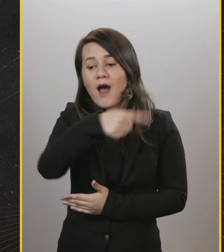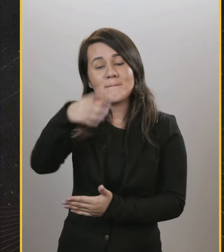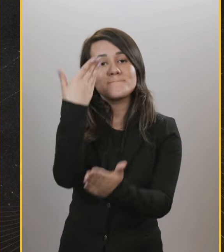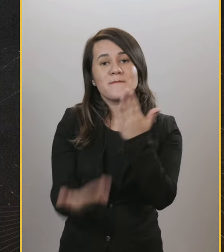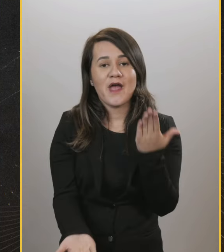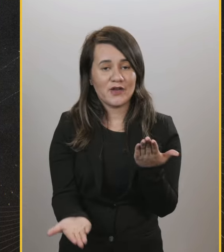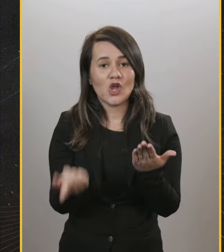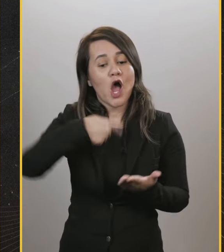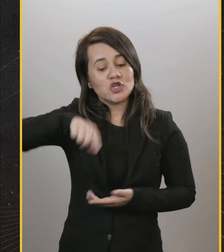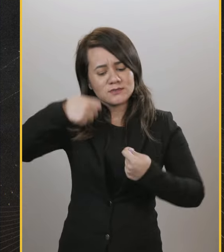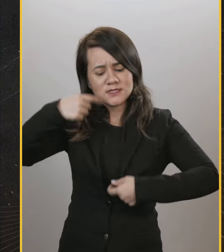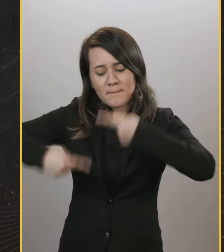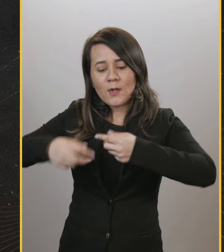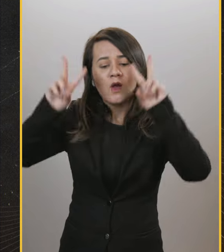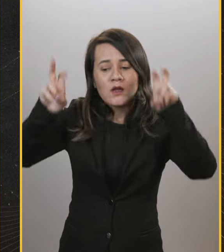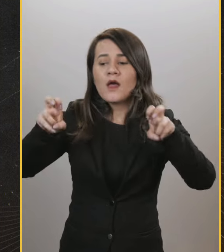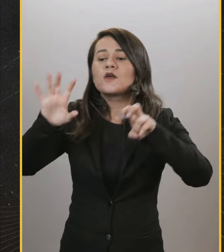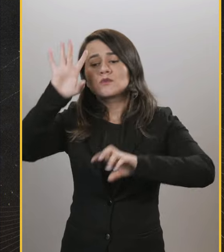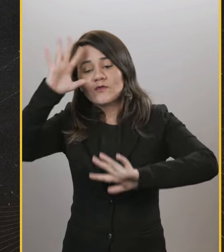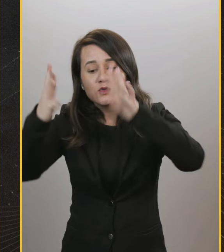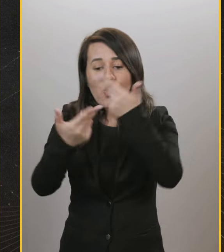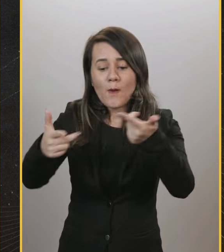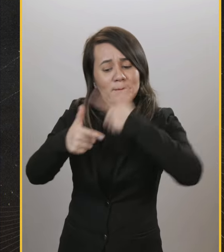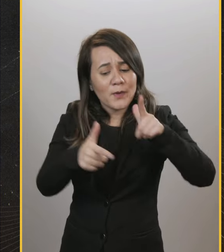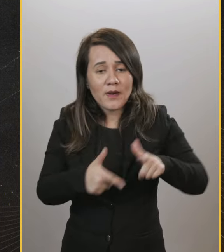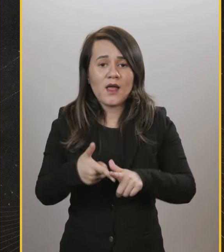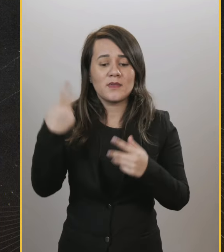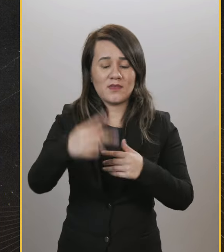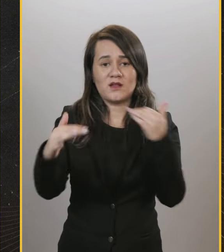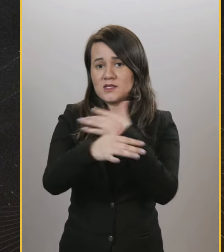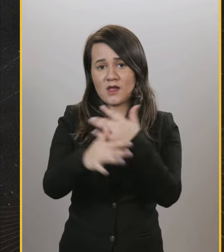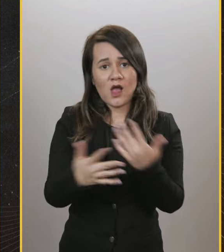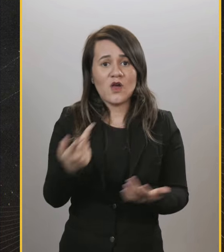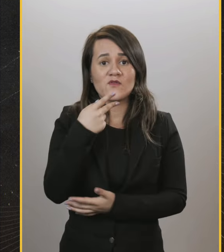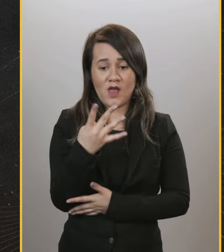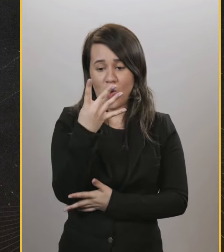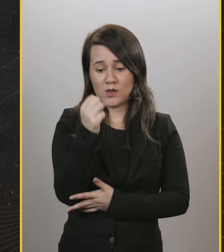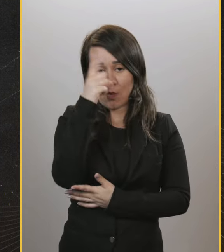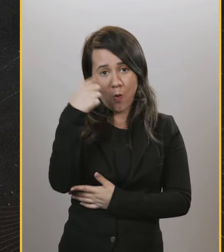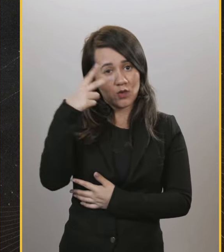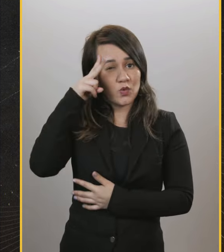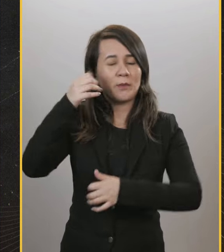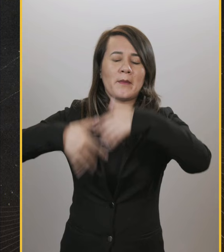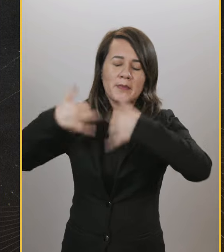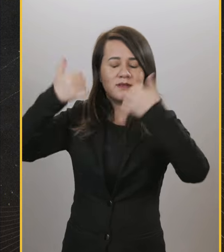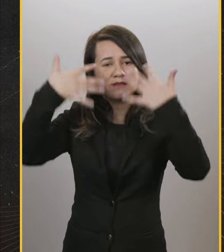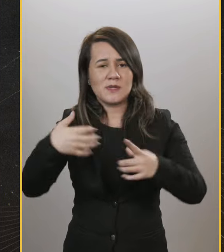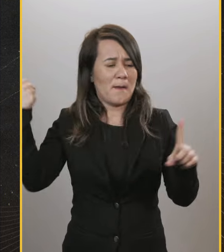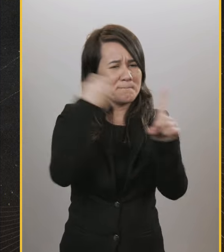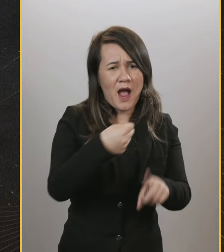os projetos. O direito da gente debater os problemas e as soluções da cidade. Porque quando a gente fica 48 horas falando de